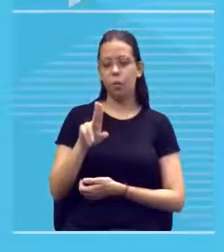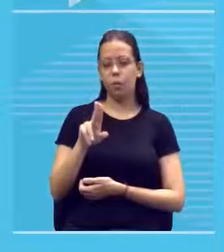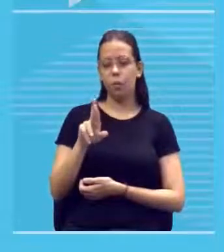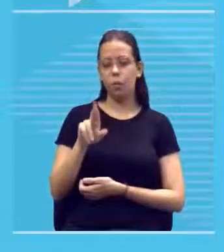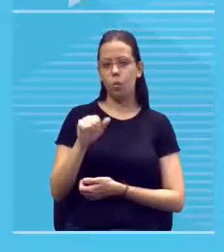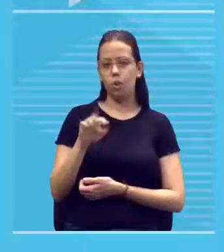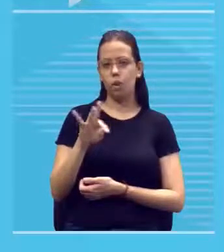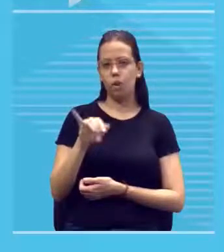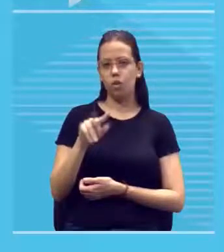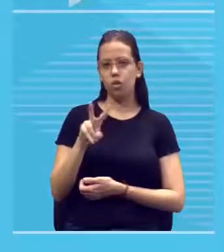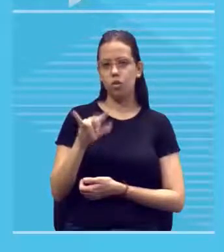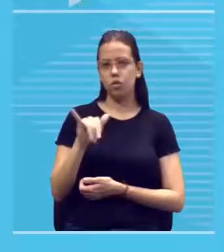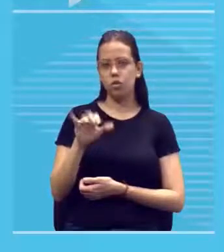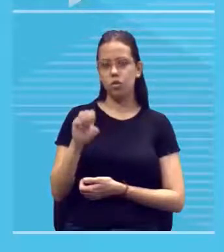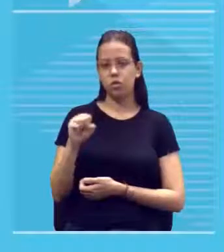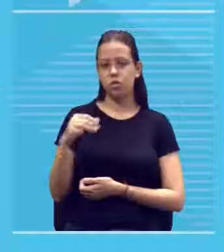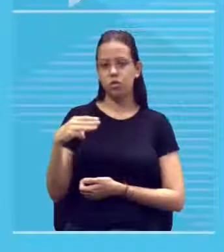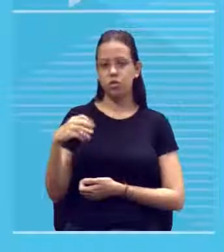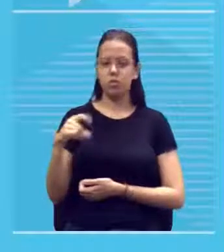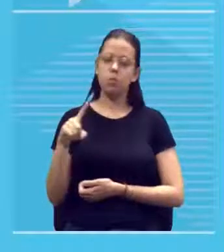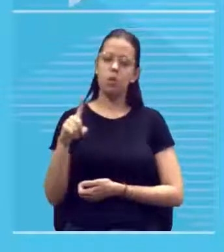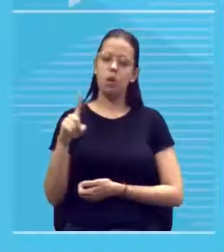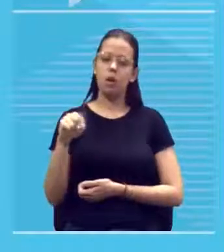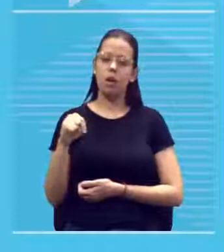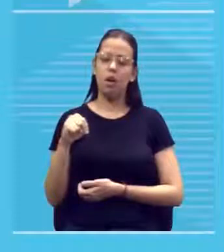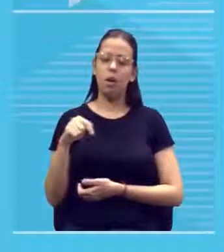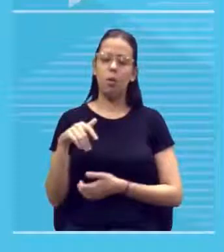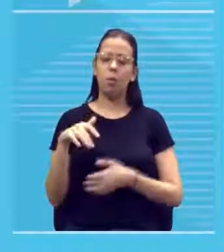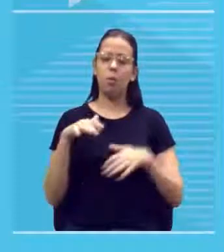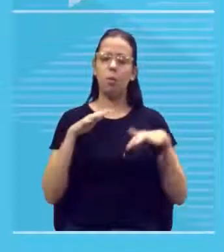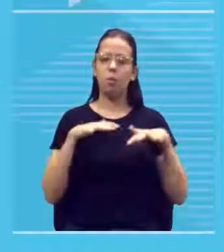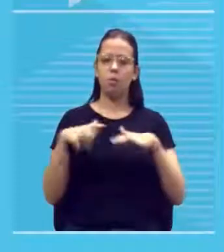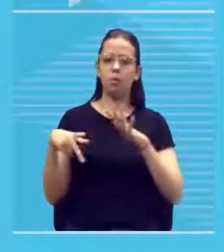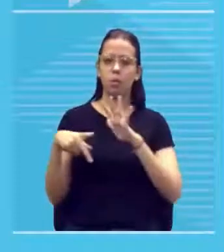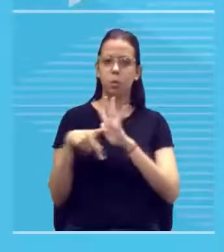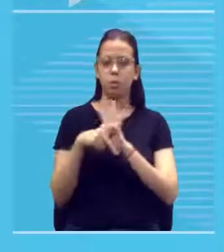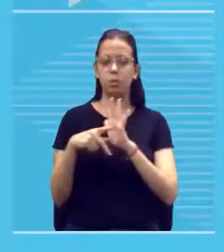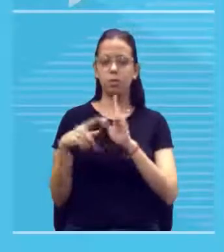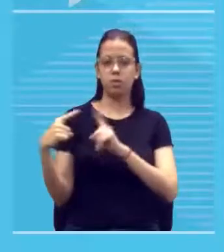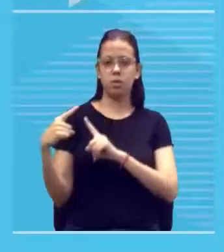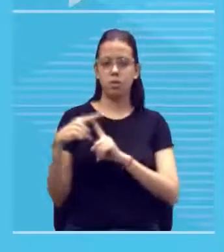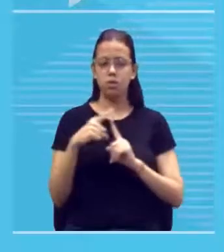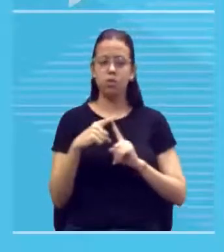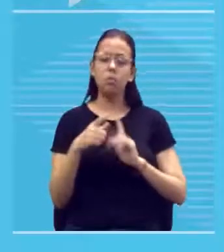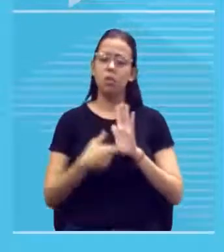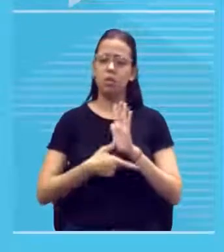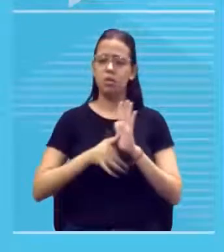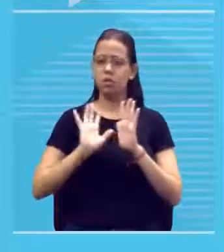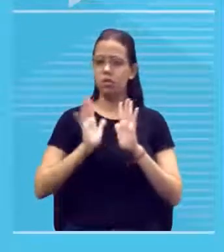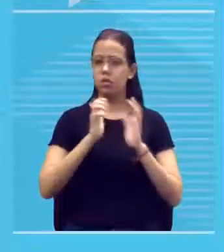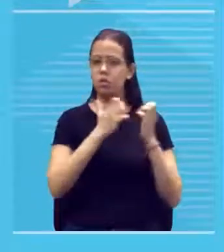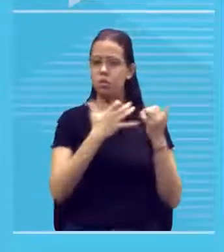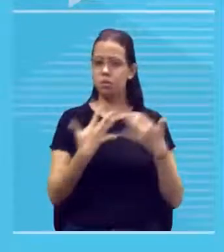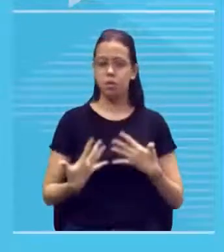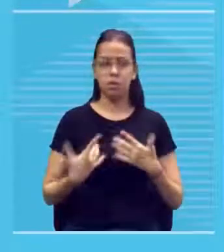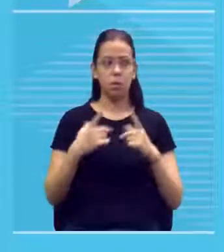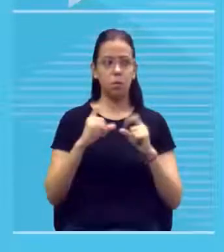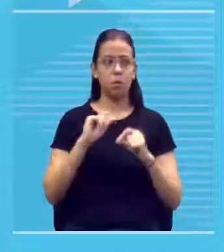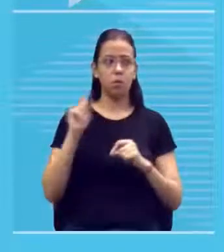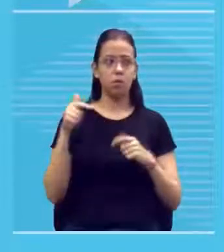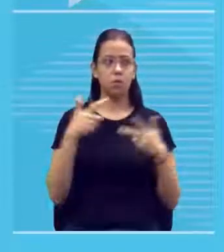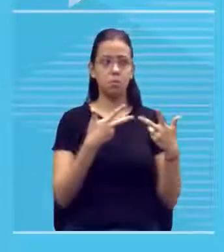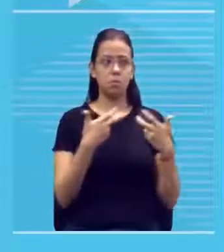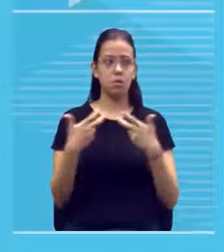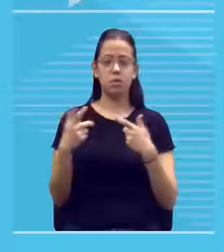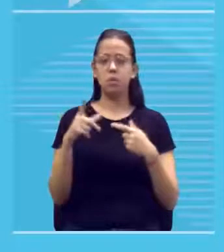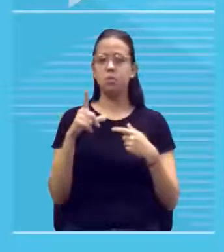o movimento que envolve a pintura figurativa isso já está na cara já expliquei algumas vezes é aquela em que notamos a presença